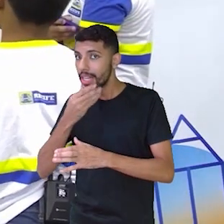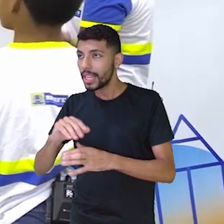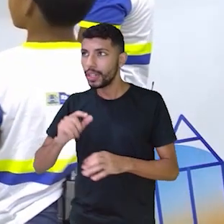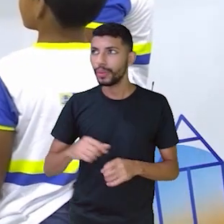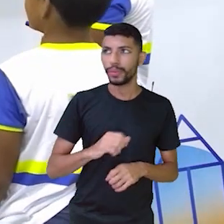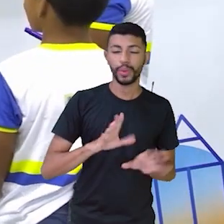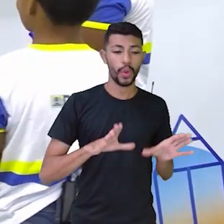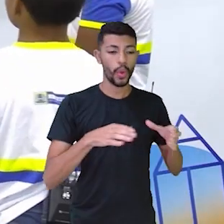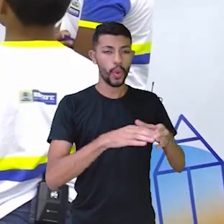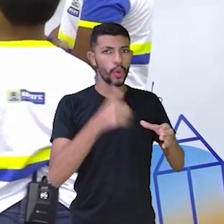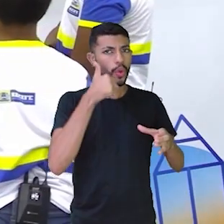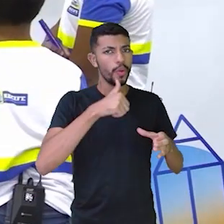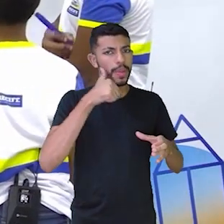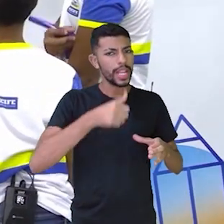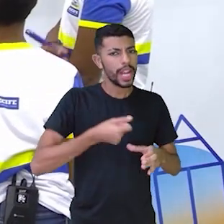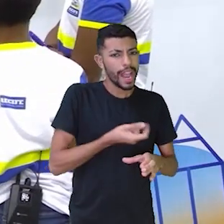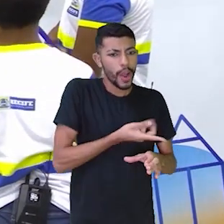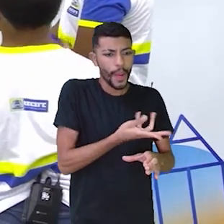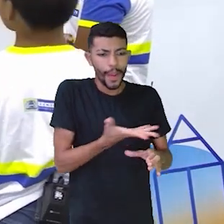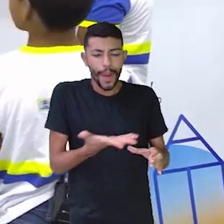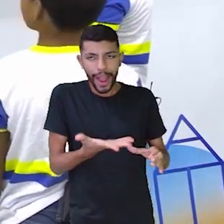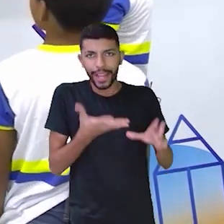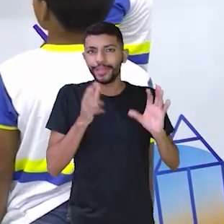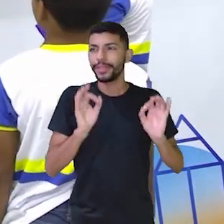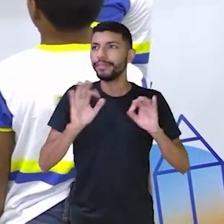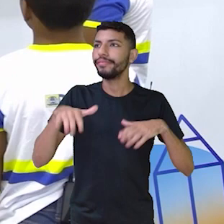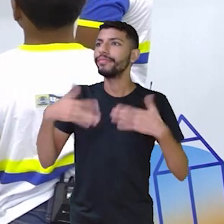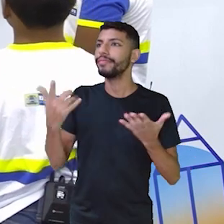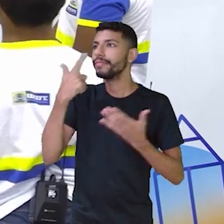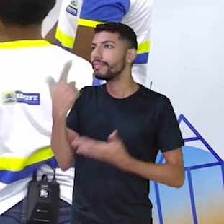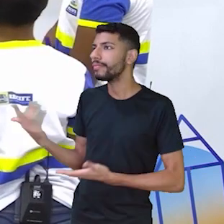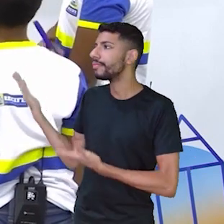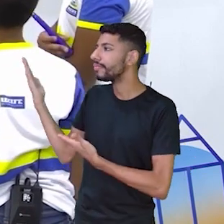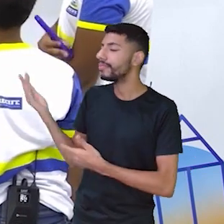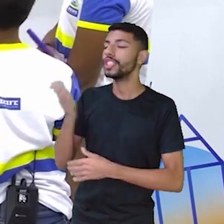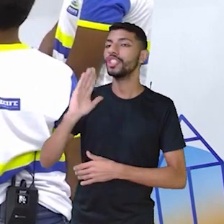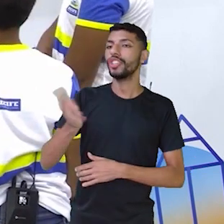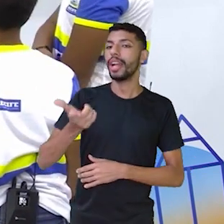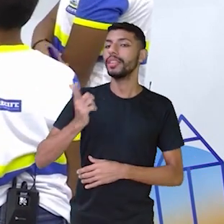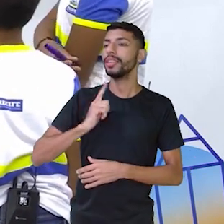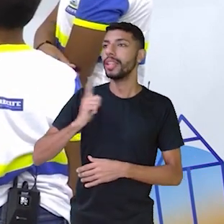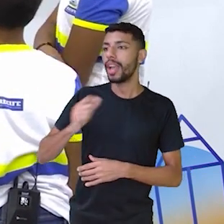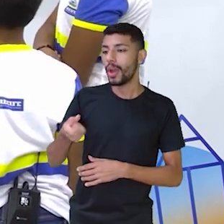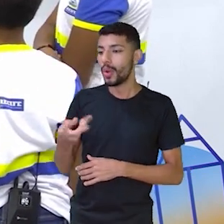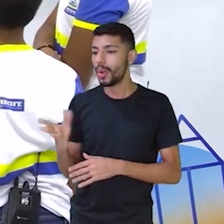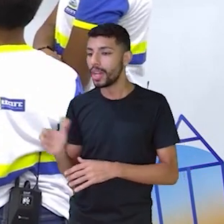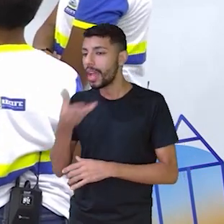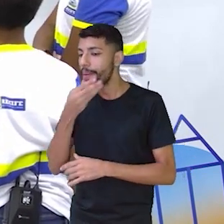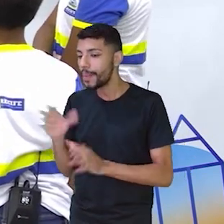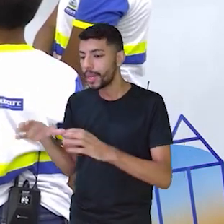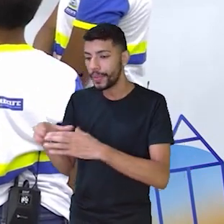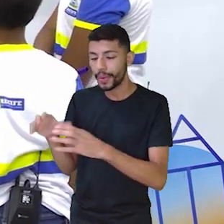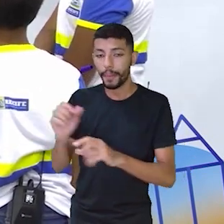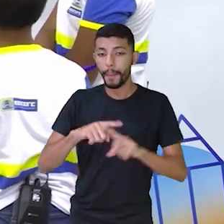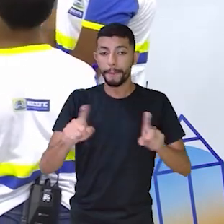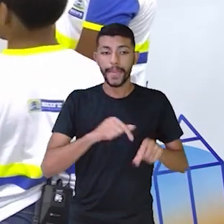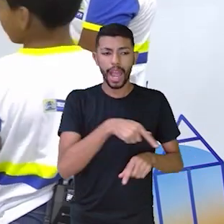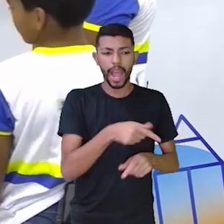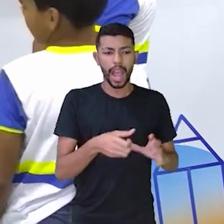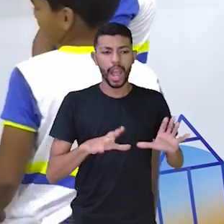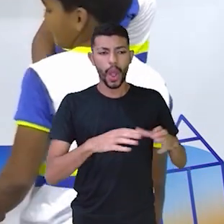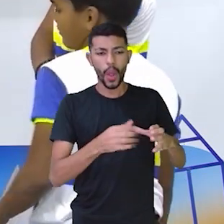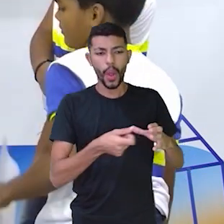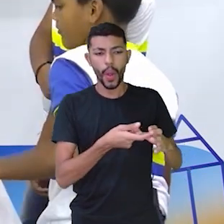Tem 39 crianças e a gente já tem a quantidade dos meninos. E aí, vocês vão querer resolver como? Utilizando material